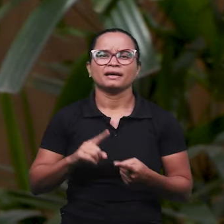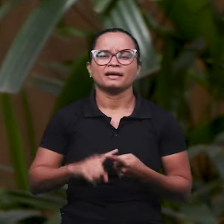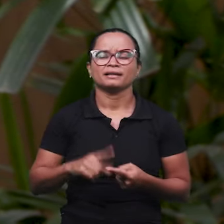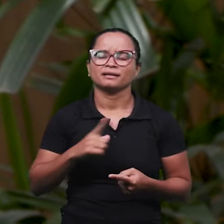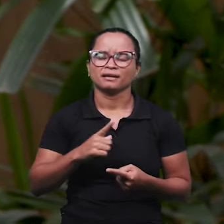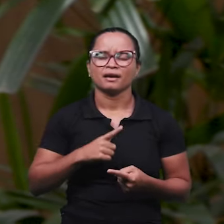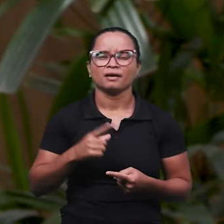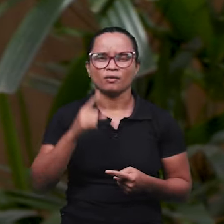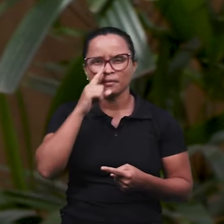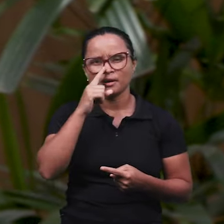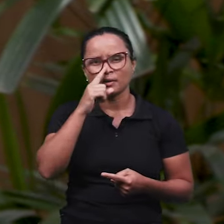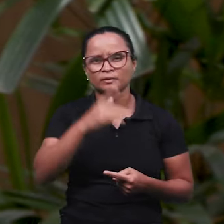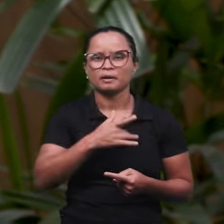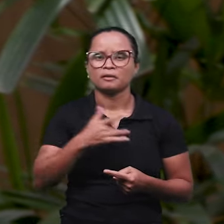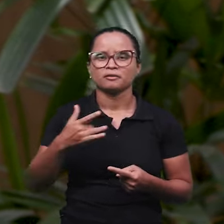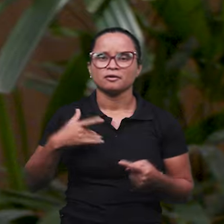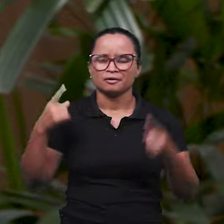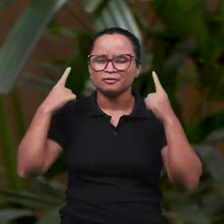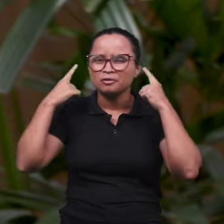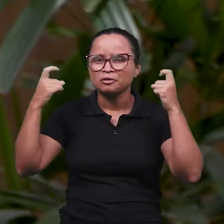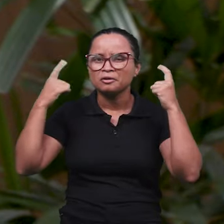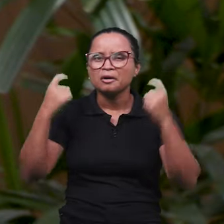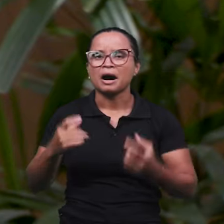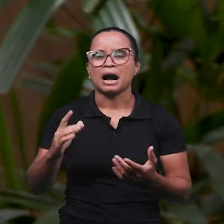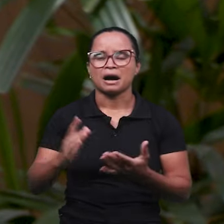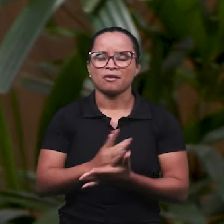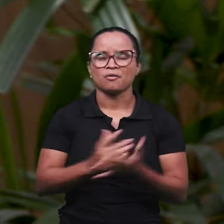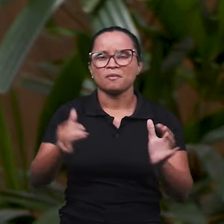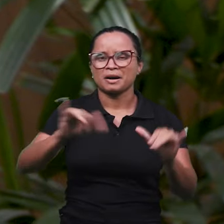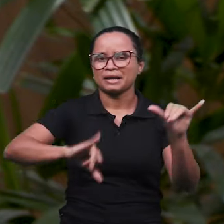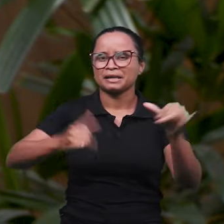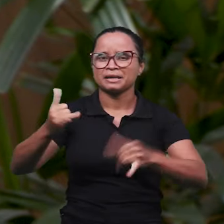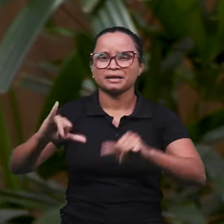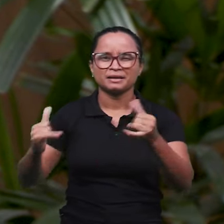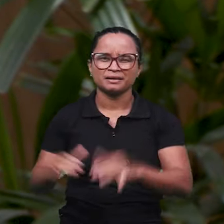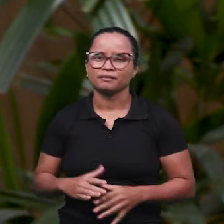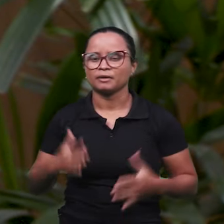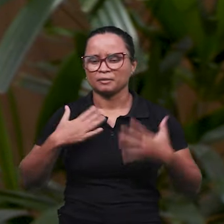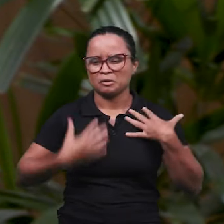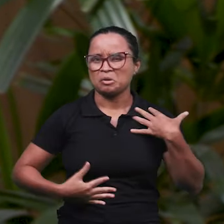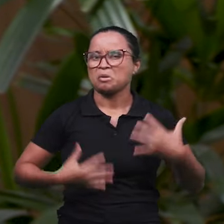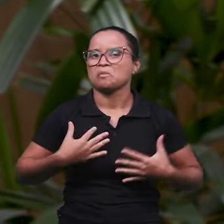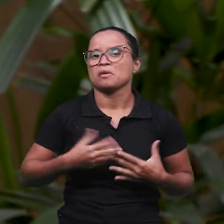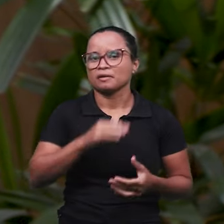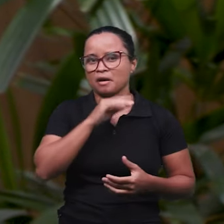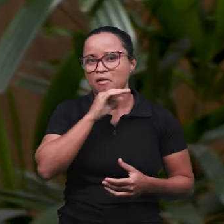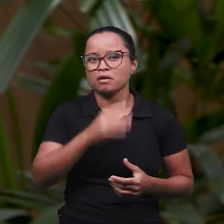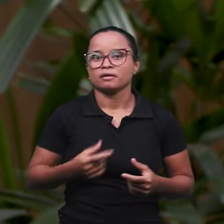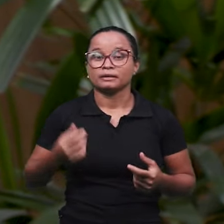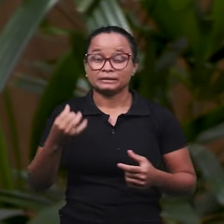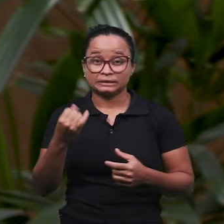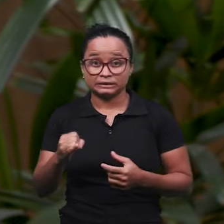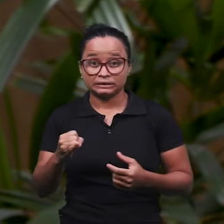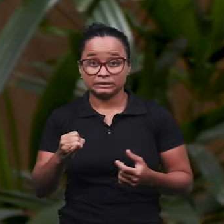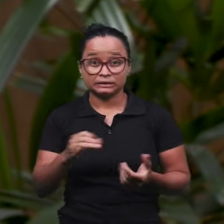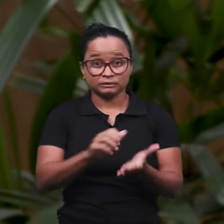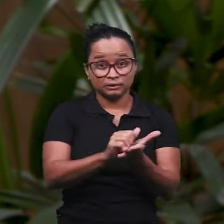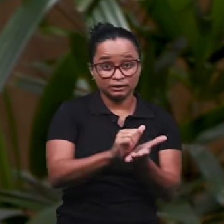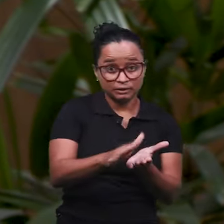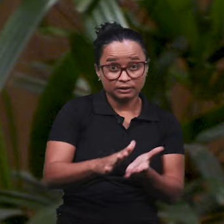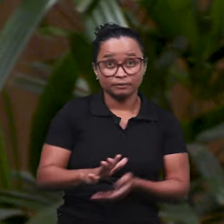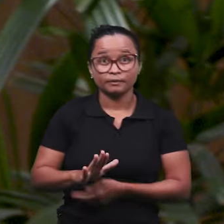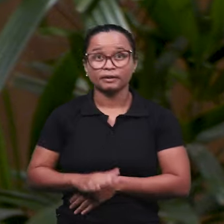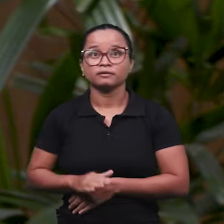algum agente químico, biológico, quando pedir demissão da empresa ou for desligado, e pede o